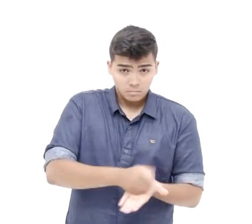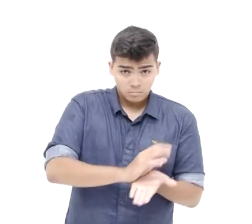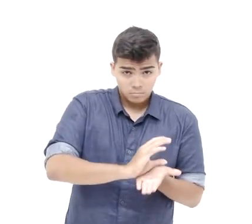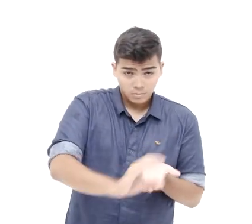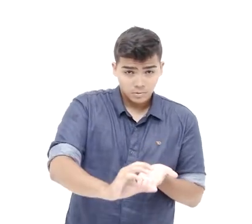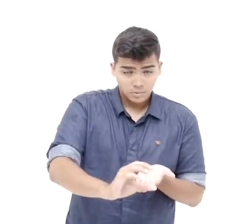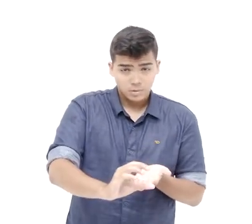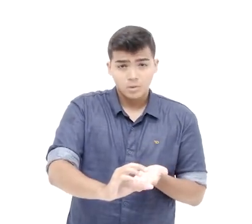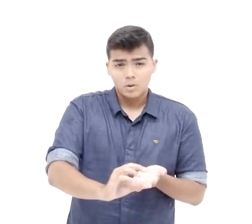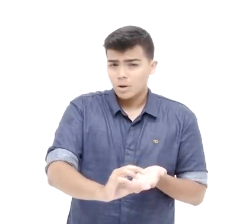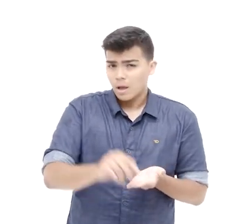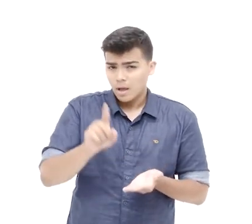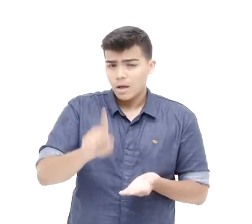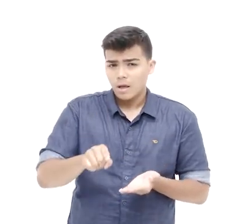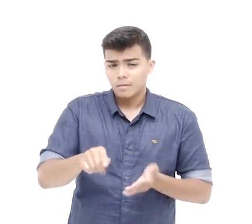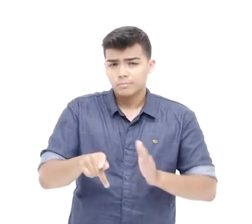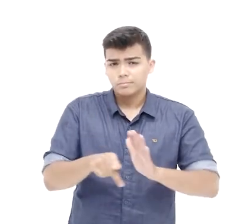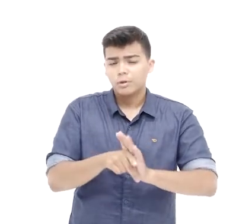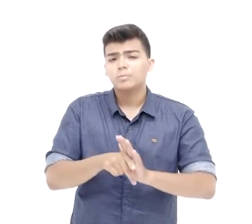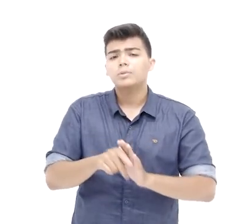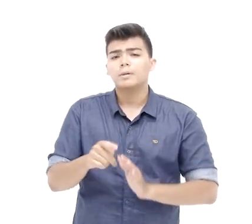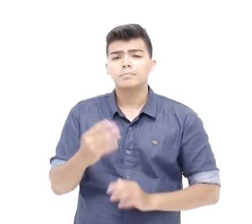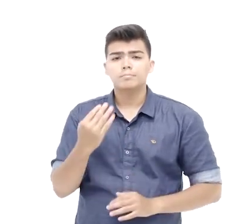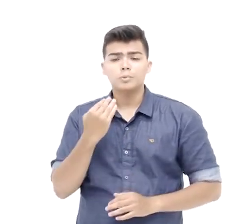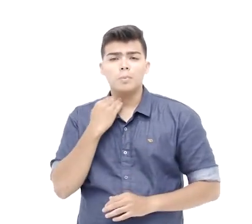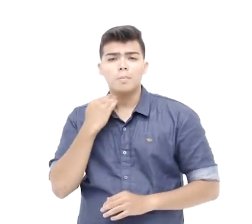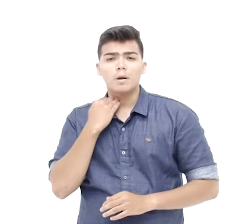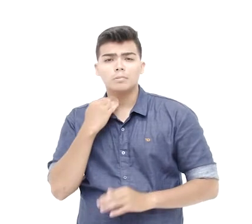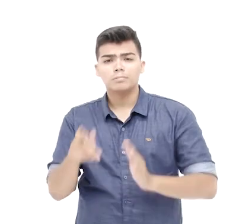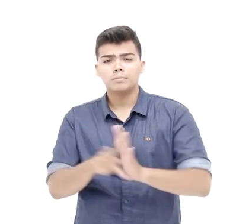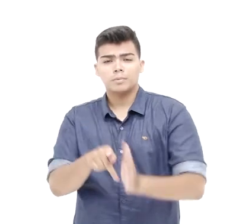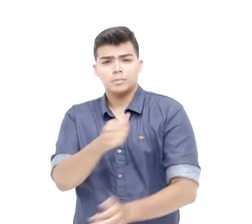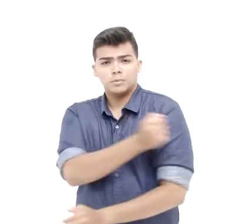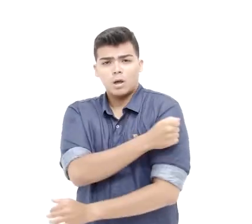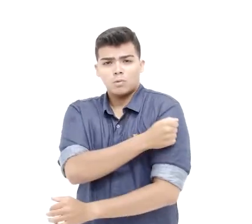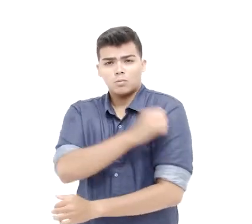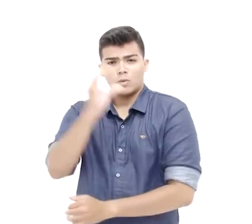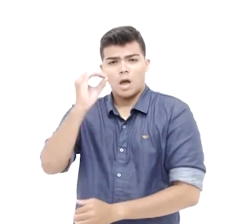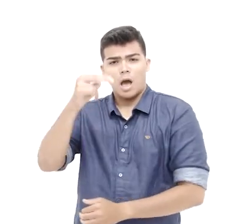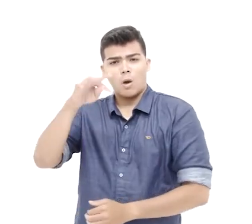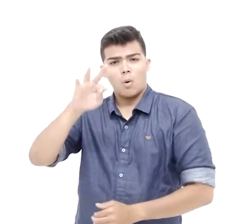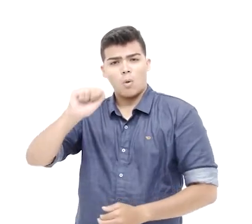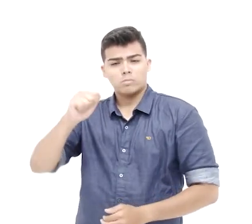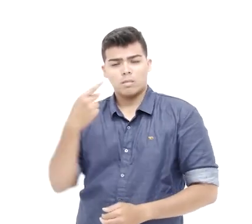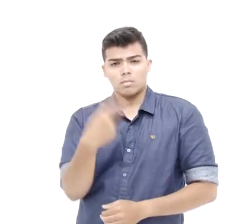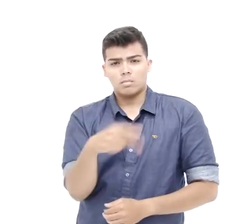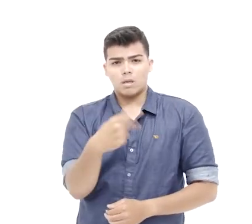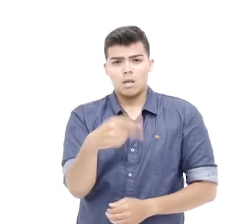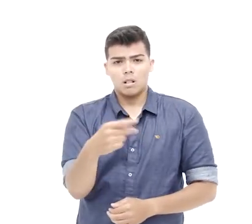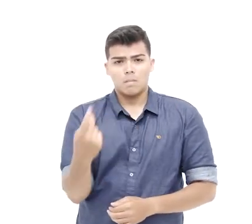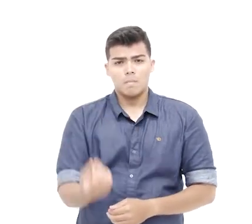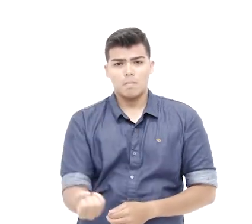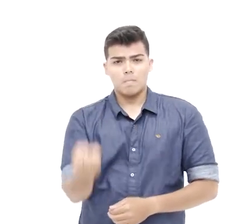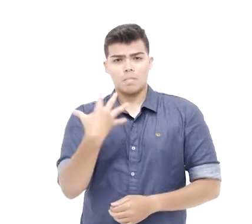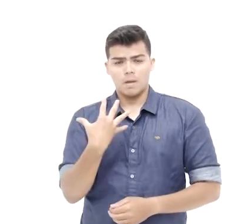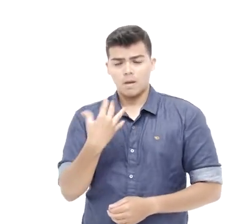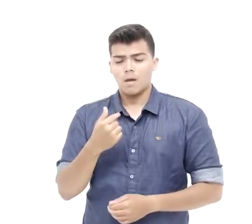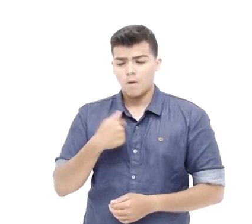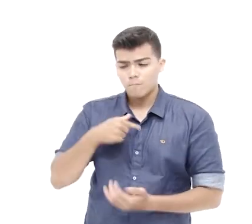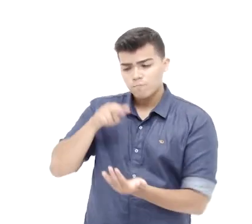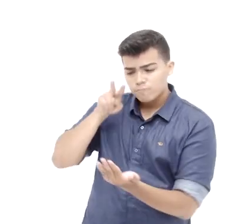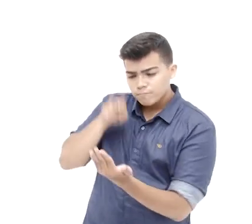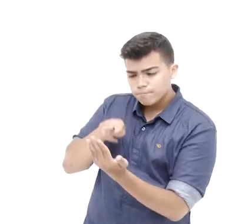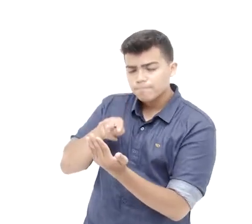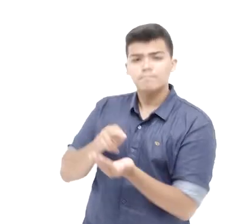dos auxílios é realizado através de repasse financeiro para a conta que o aluno repassa à coordenação de assistentes